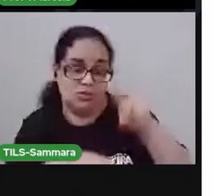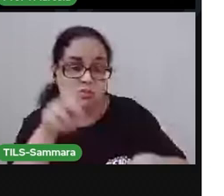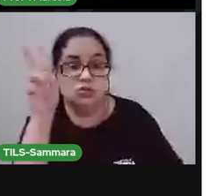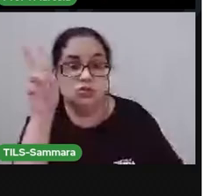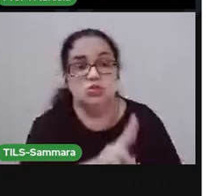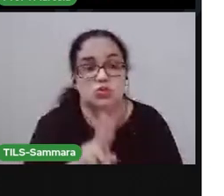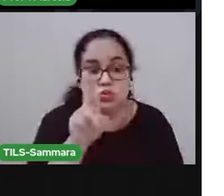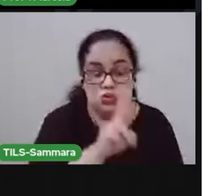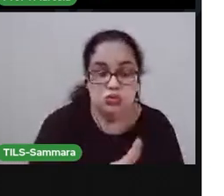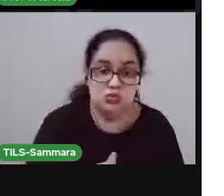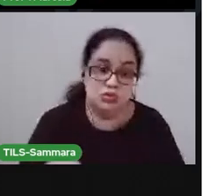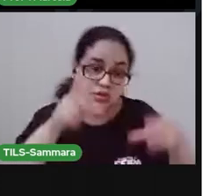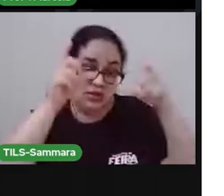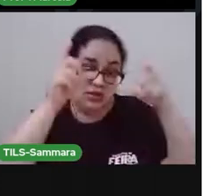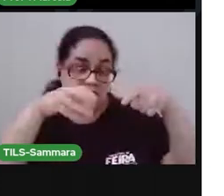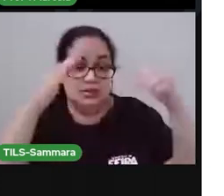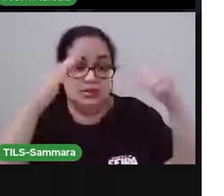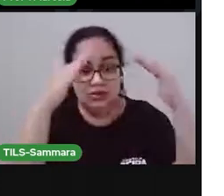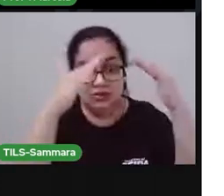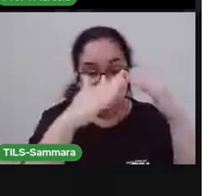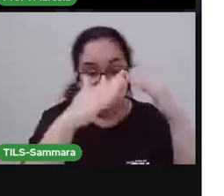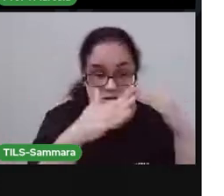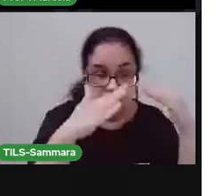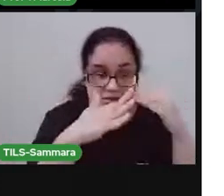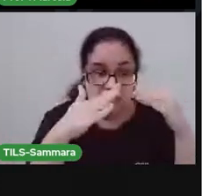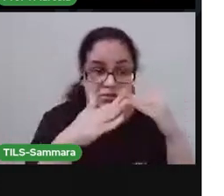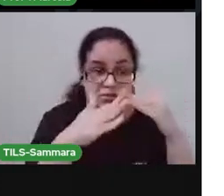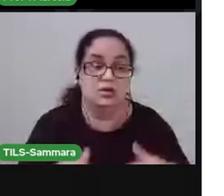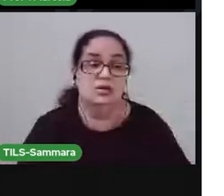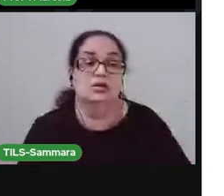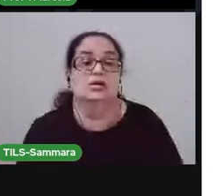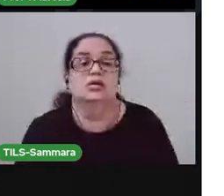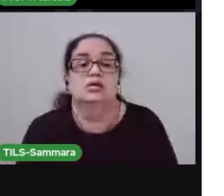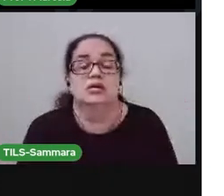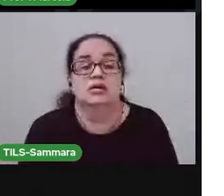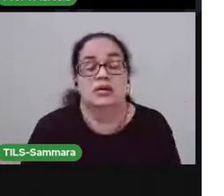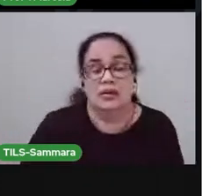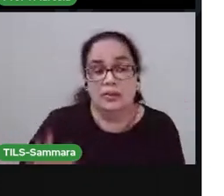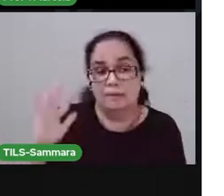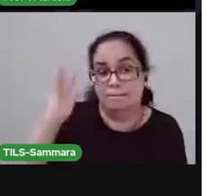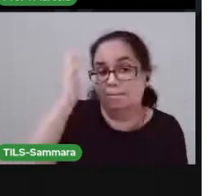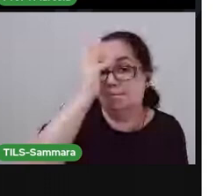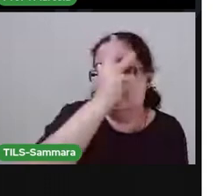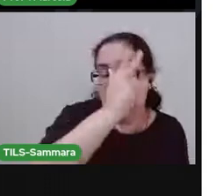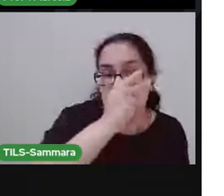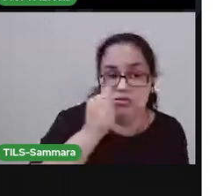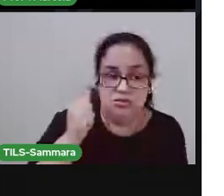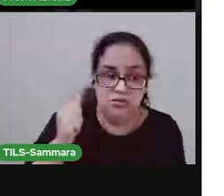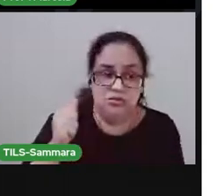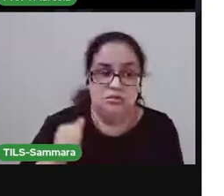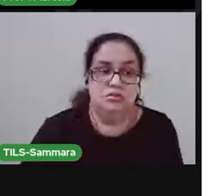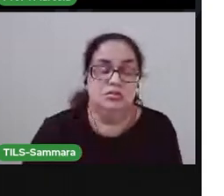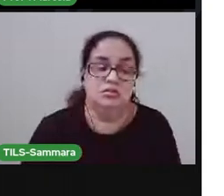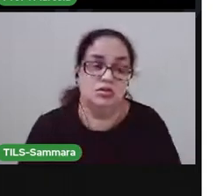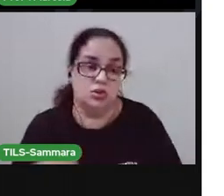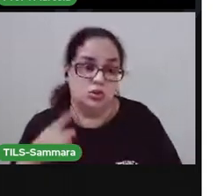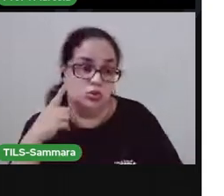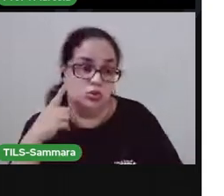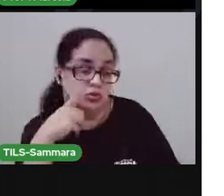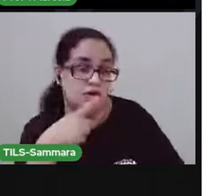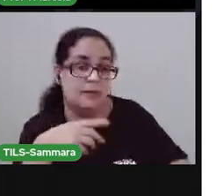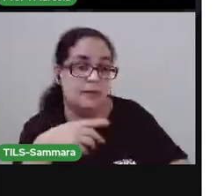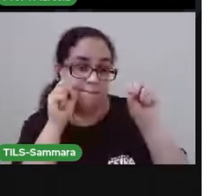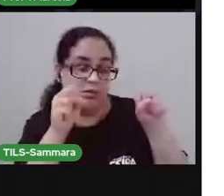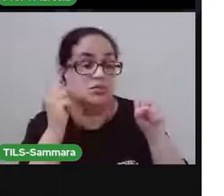decorar os ambientes das casas. E deixarem elas, né? Embelezadas, bem bonitas. Você pode